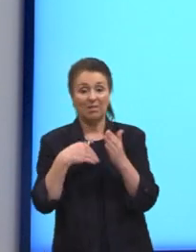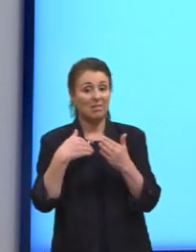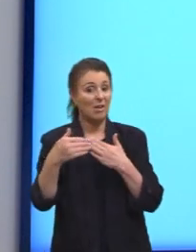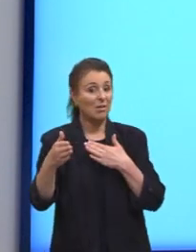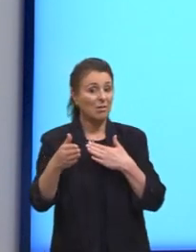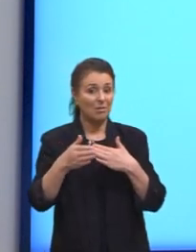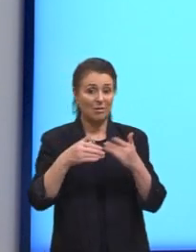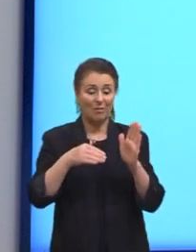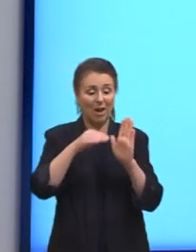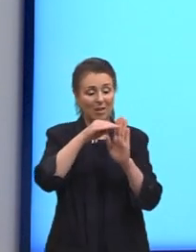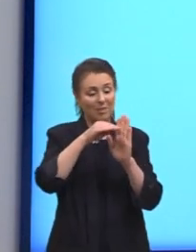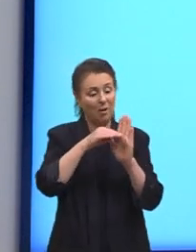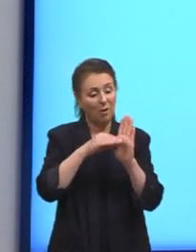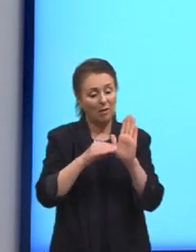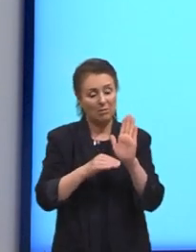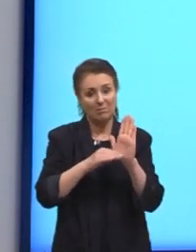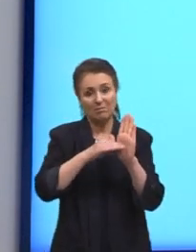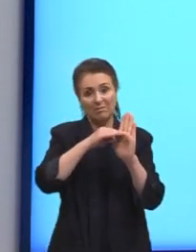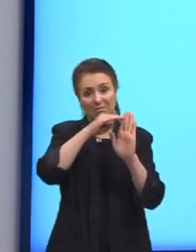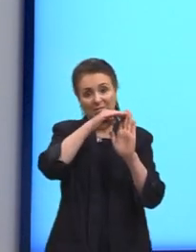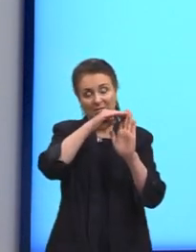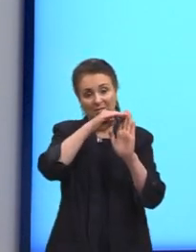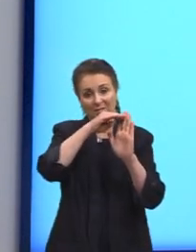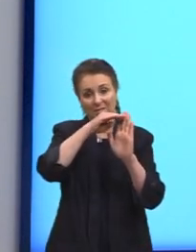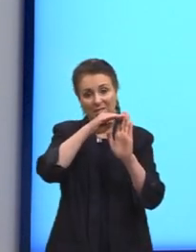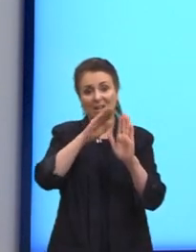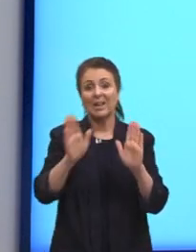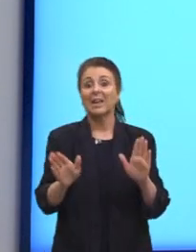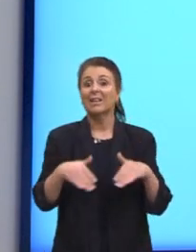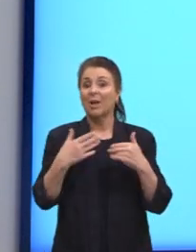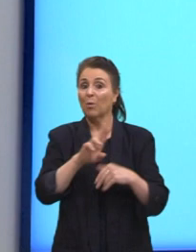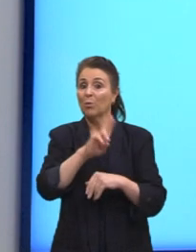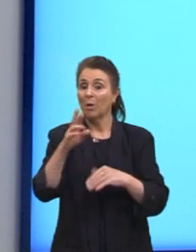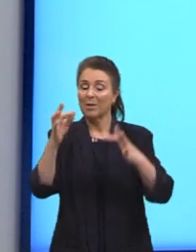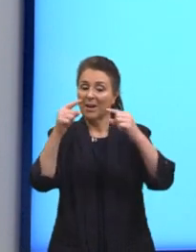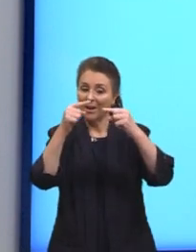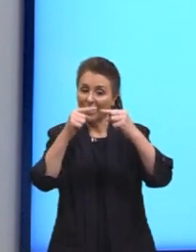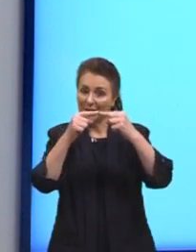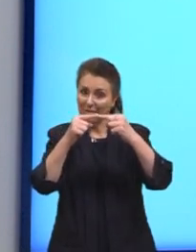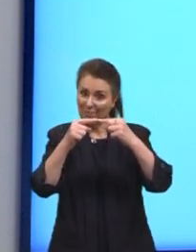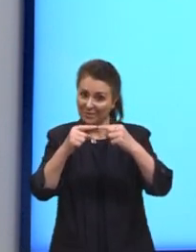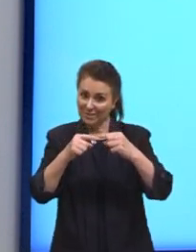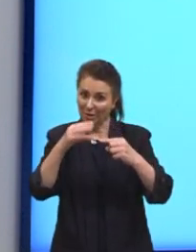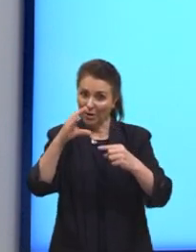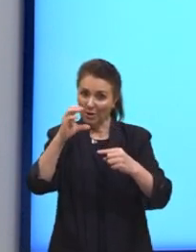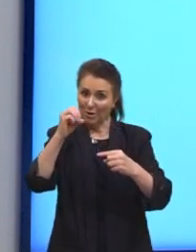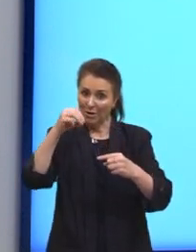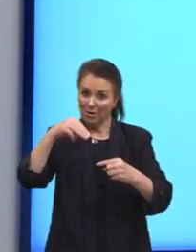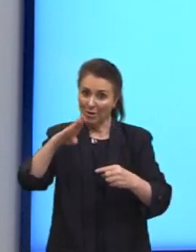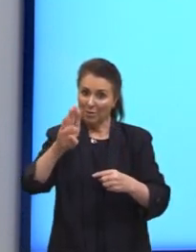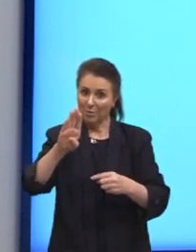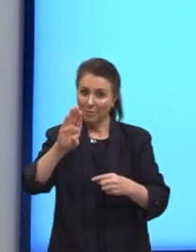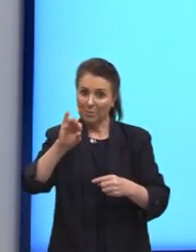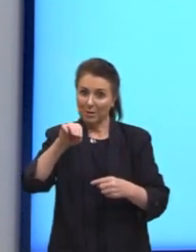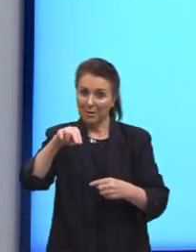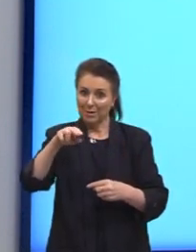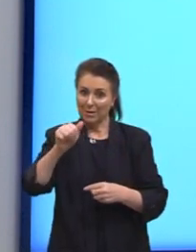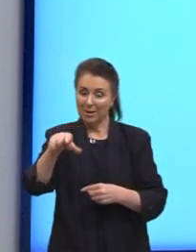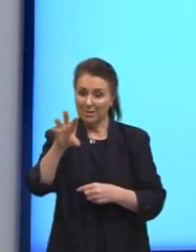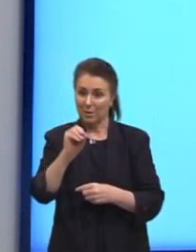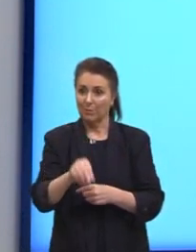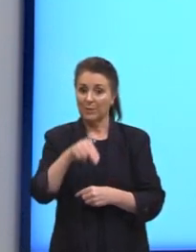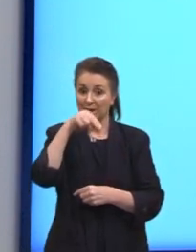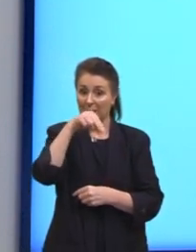a ordem, né? Então, trata-se de uma combinação. Aqui, então, o n vai ser igual a 30